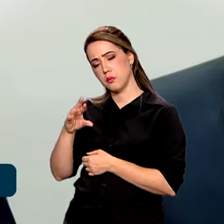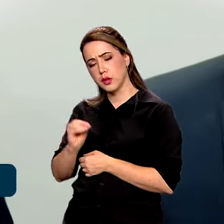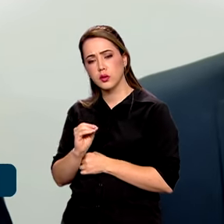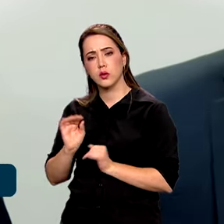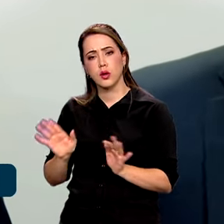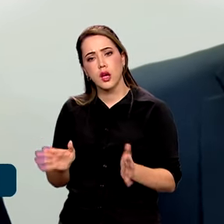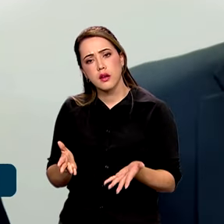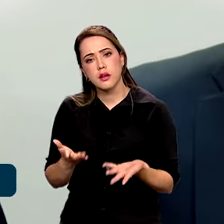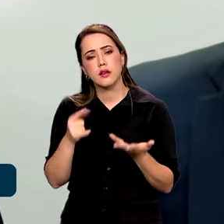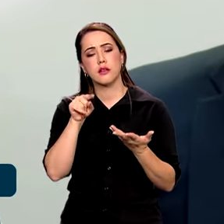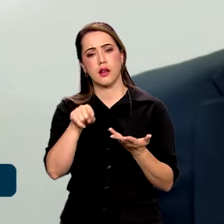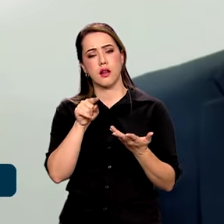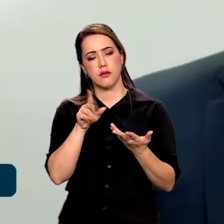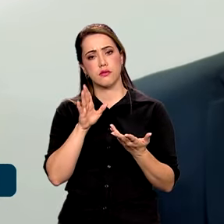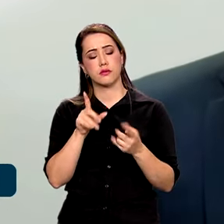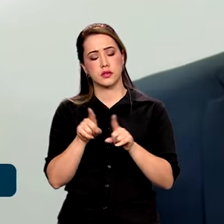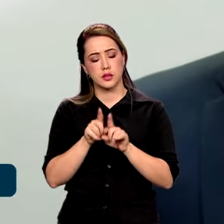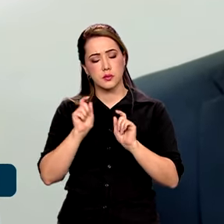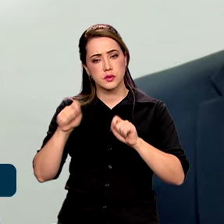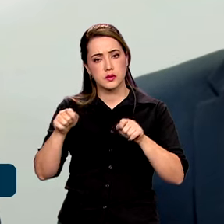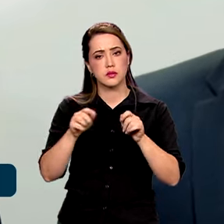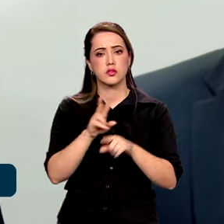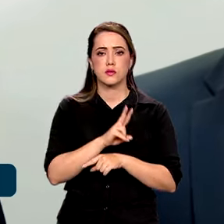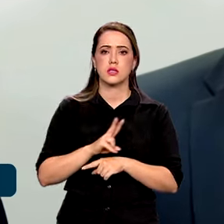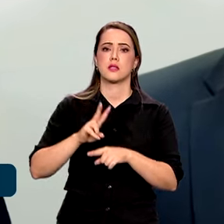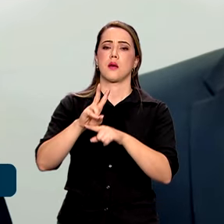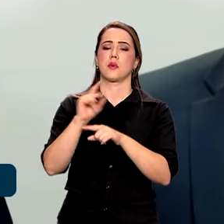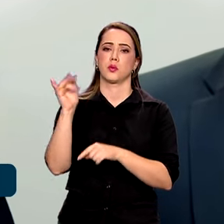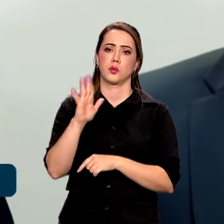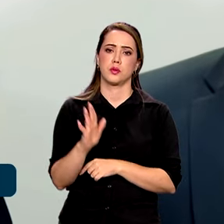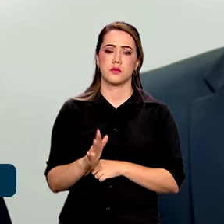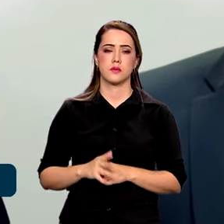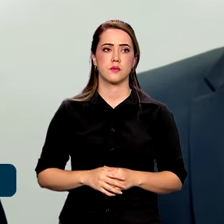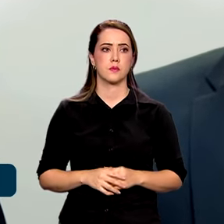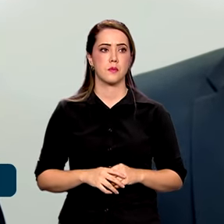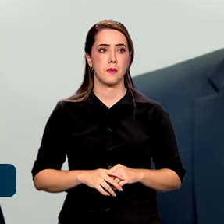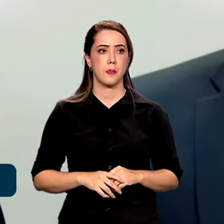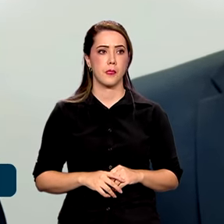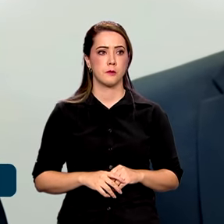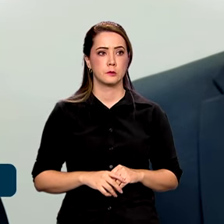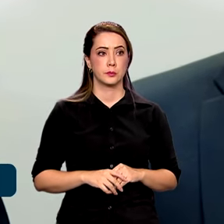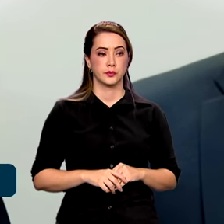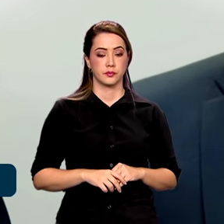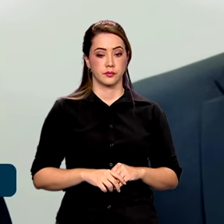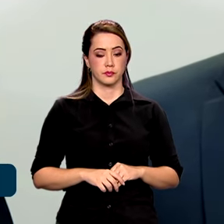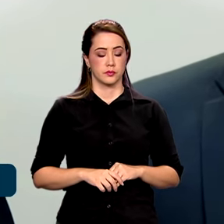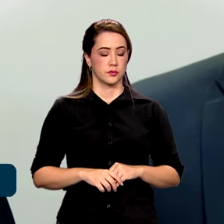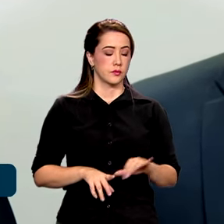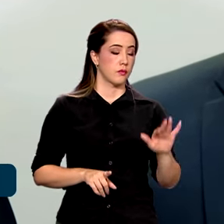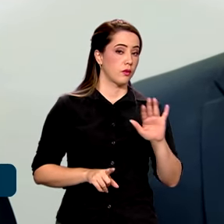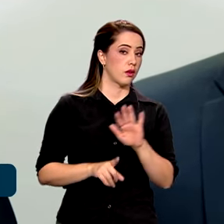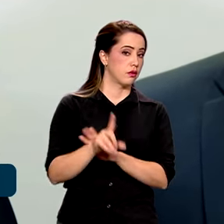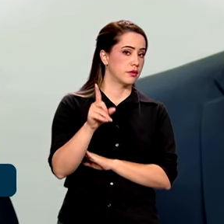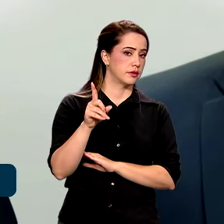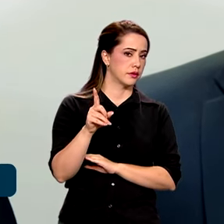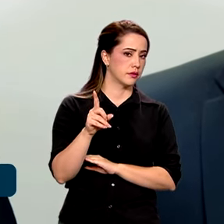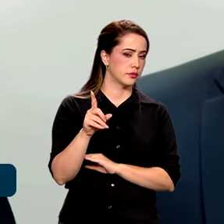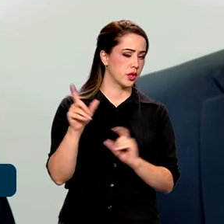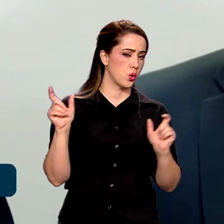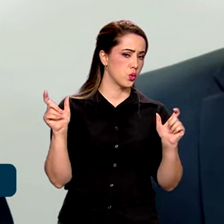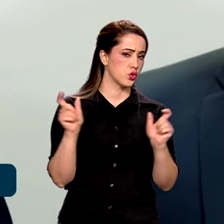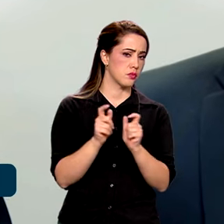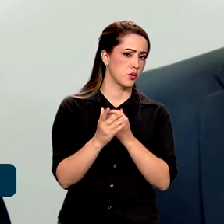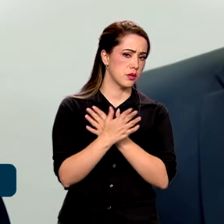modelo de financiamento de longo prazo no Brasil. Já percebemos que economia significa uma queda de